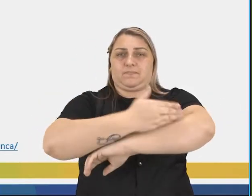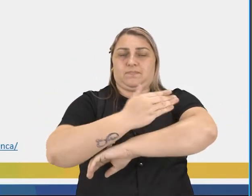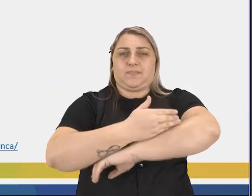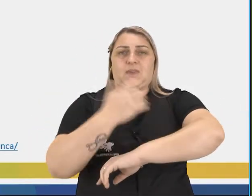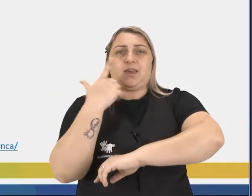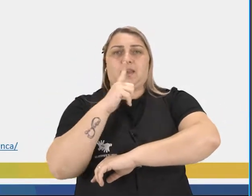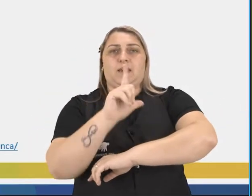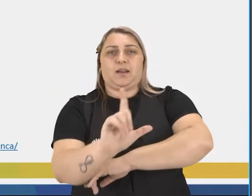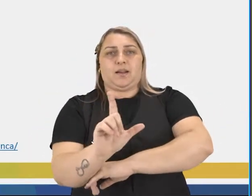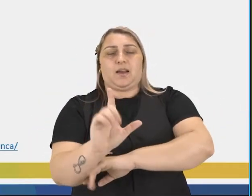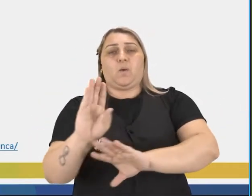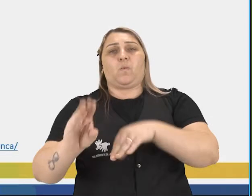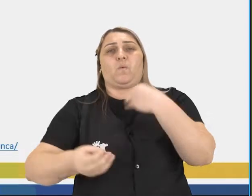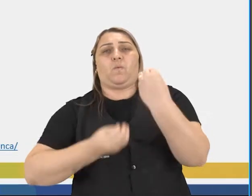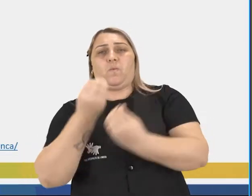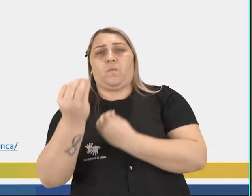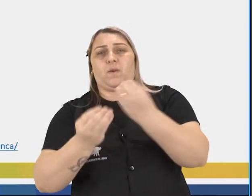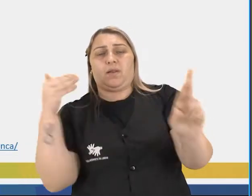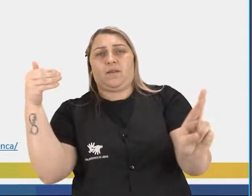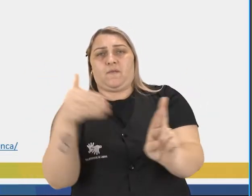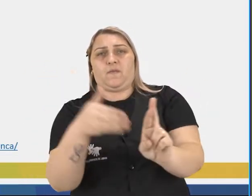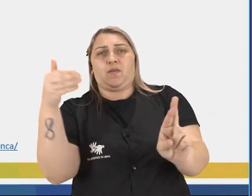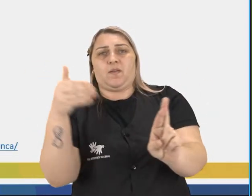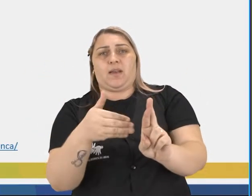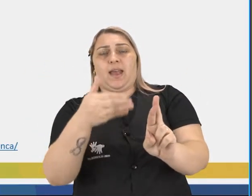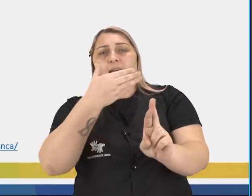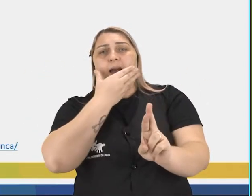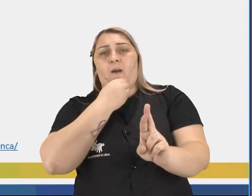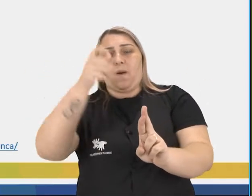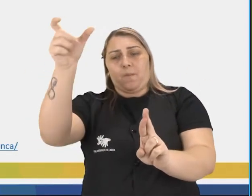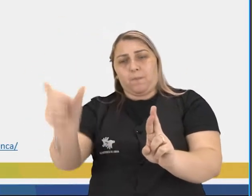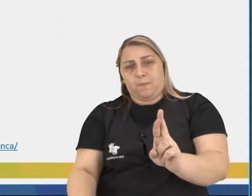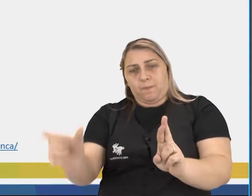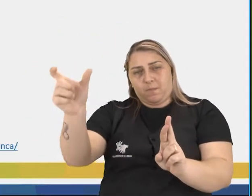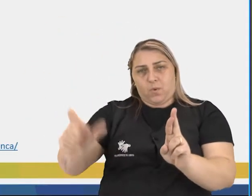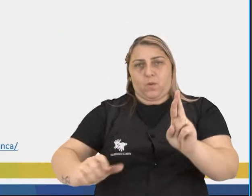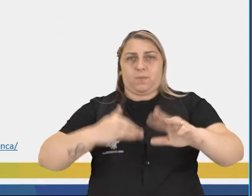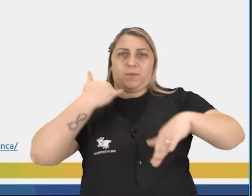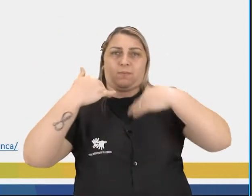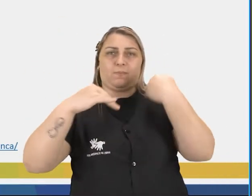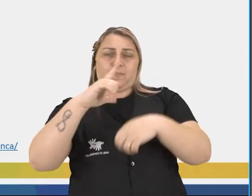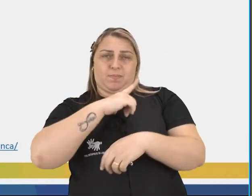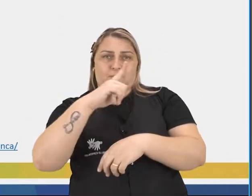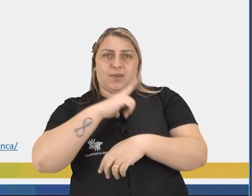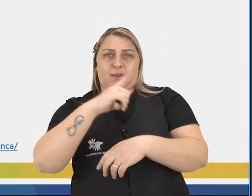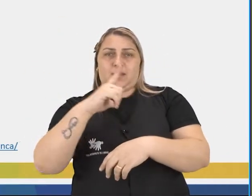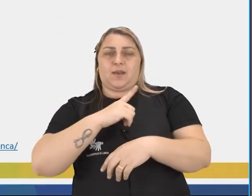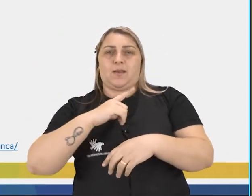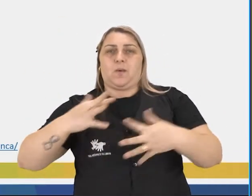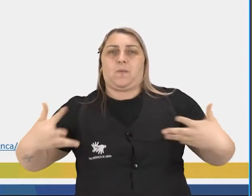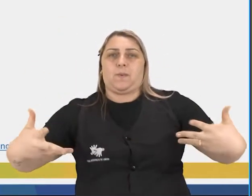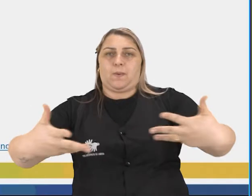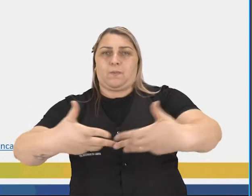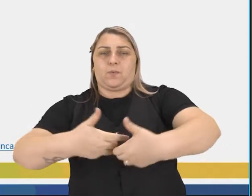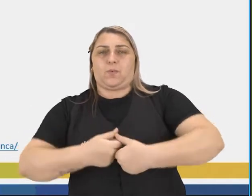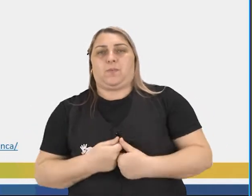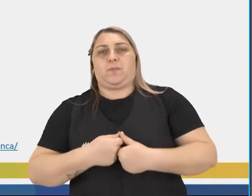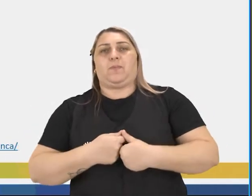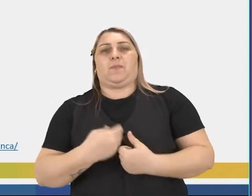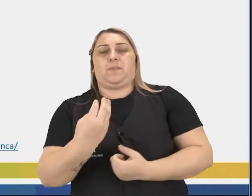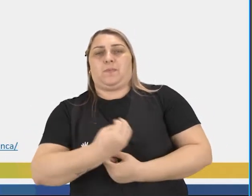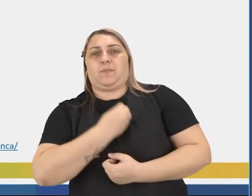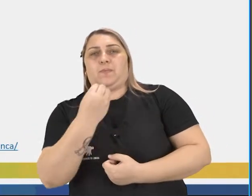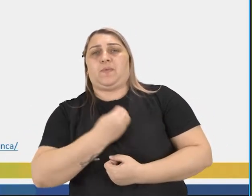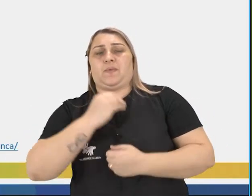muito amplitude quando se refere ao ser em movimento, tendo em vista que o seu aprimoramento como presença